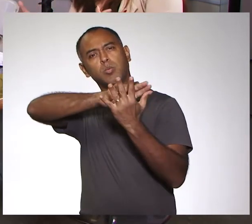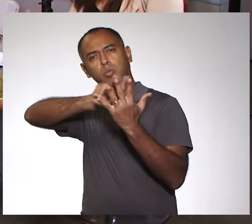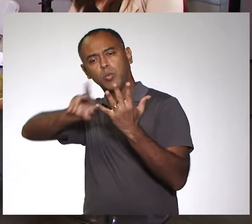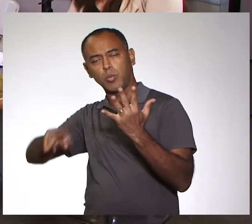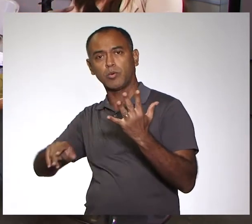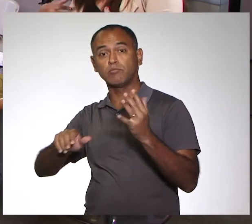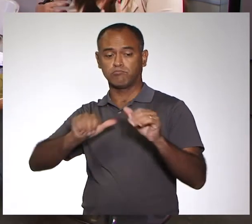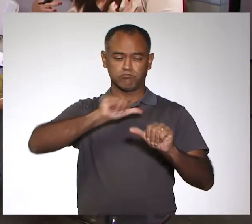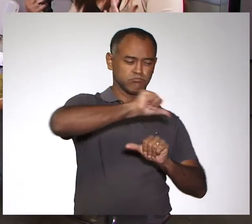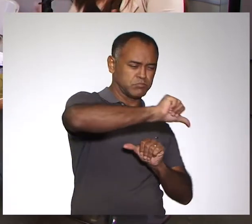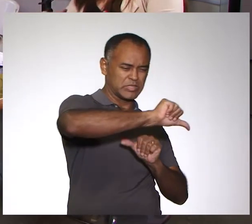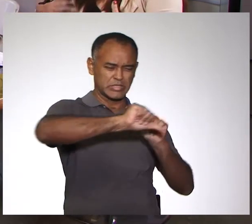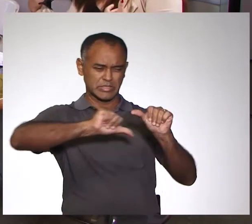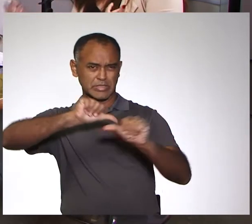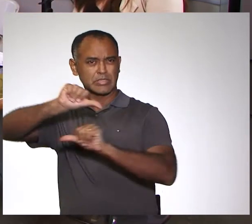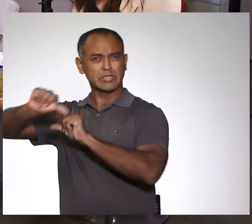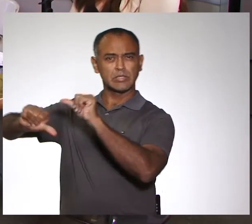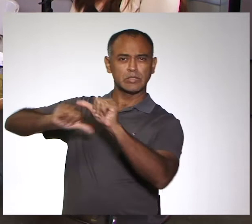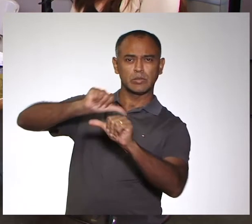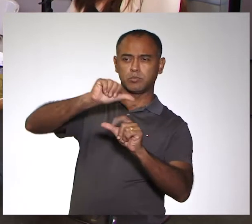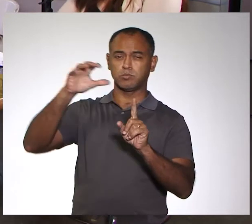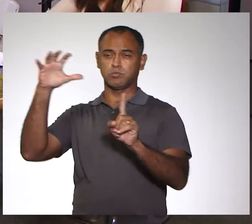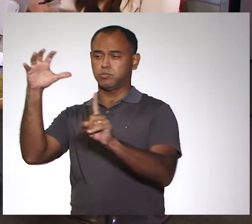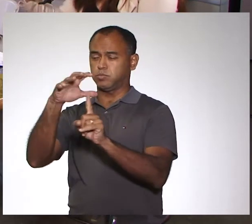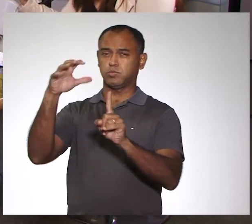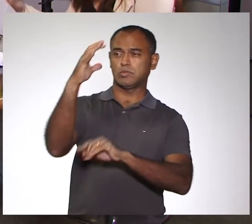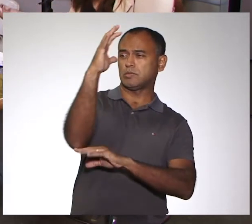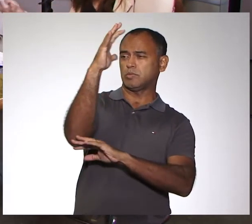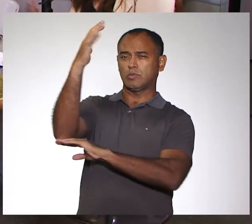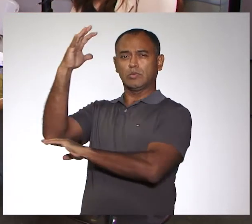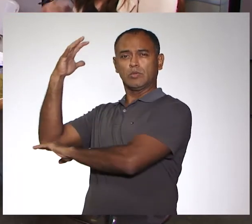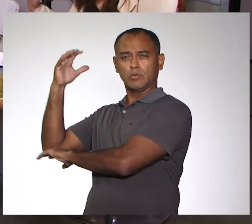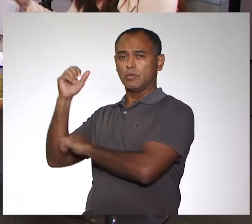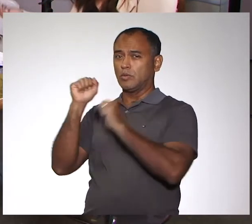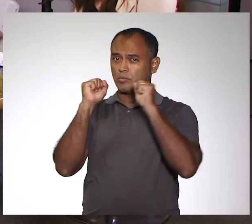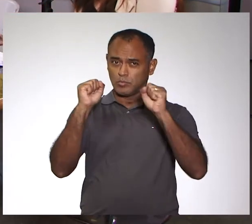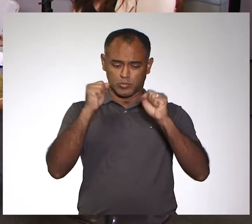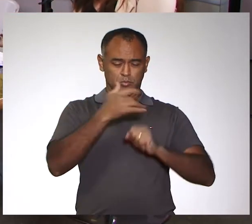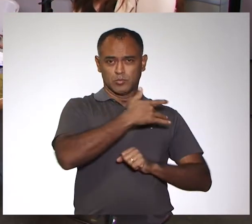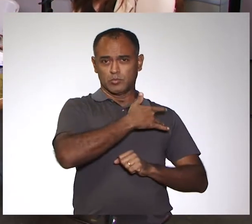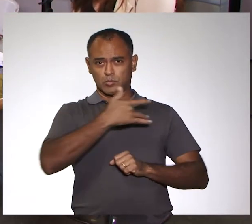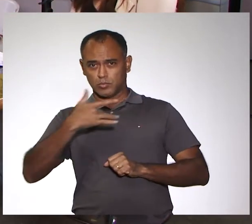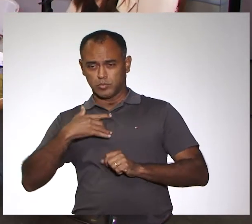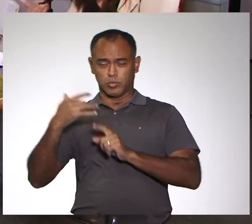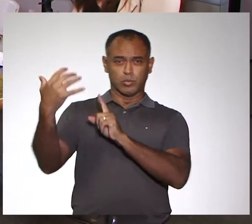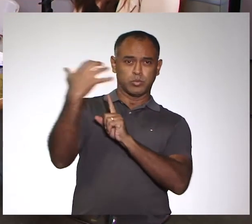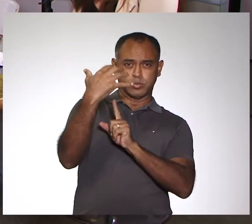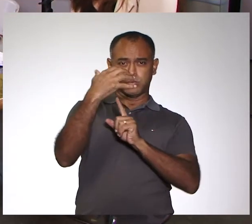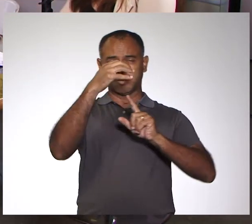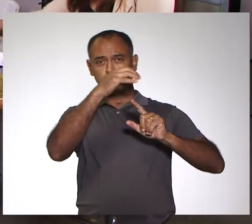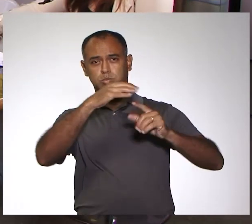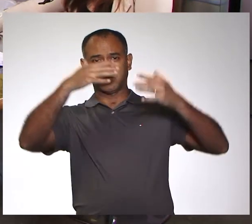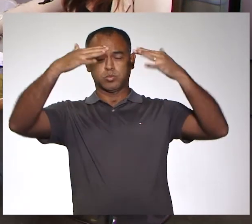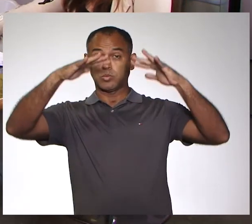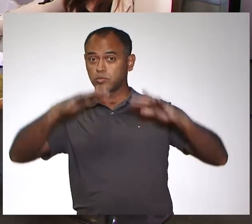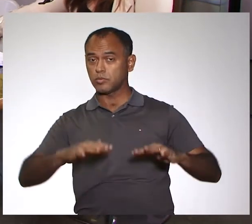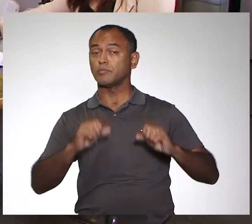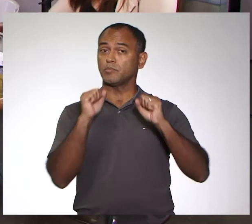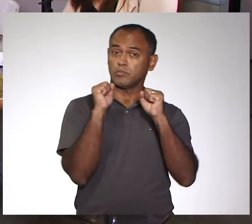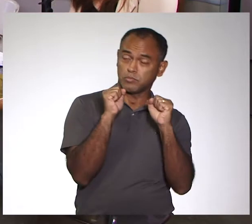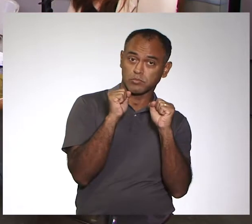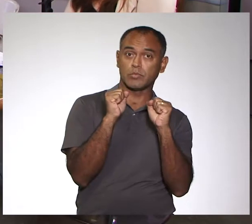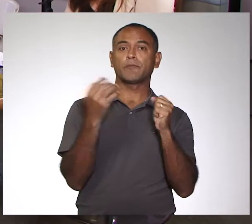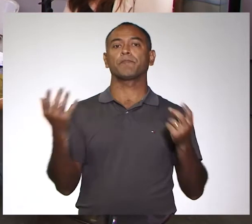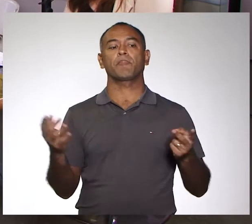alterações influenciam no meio ambiente ou não, e que podem também ou não afetar a saúde. Na linha 2, que é